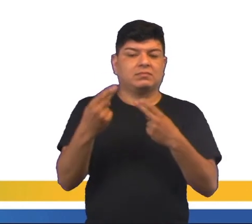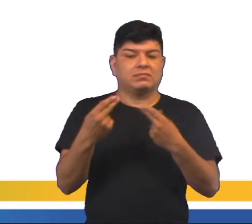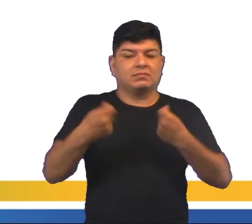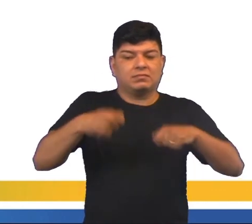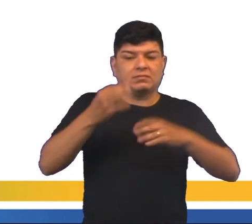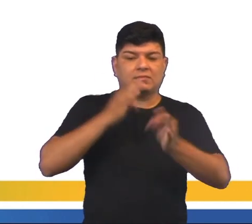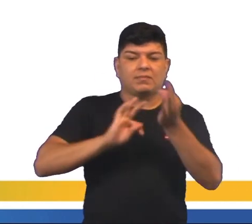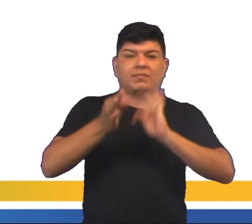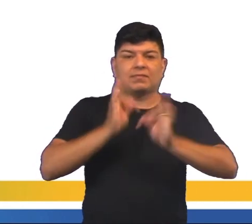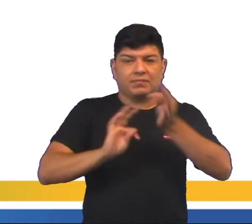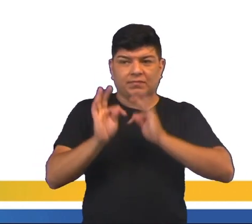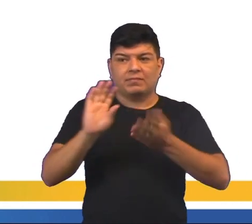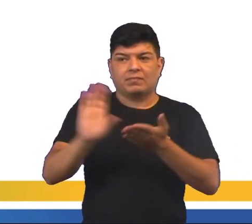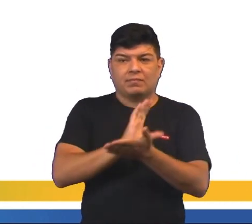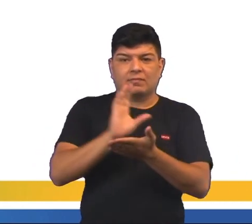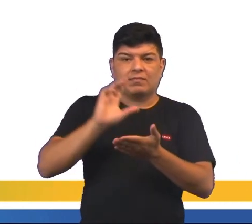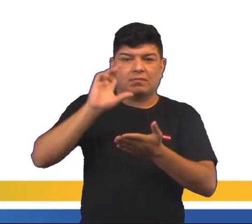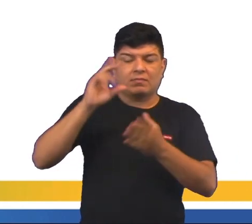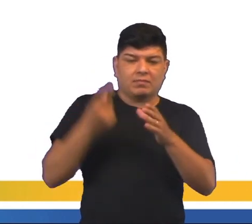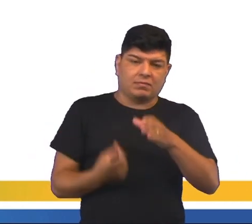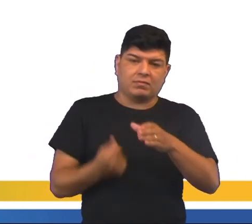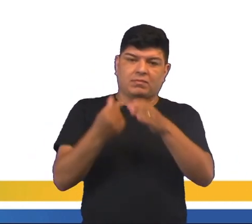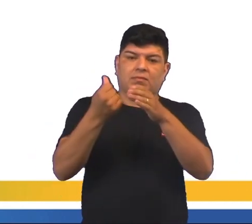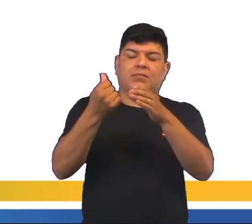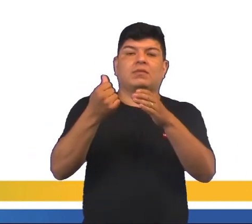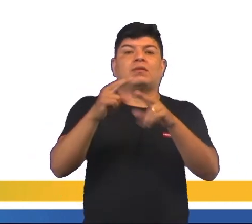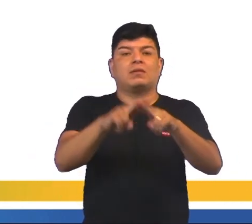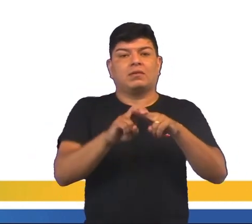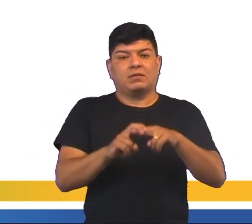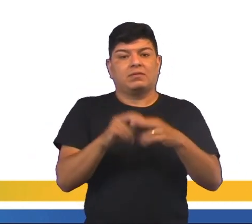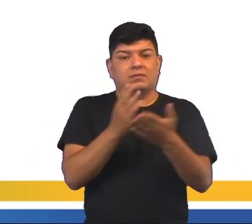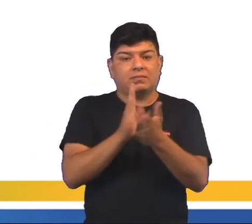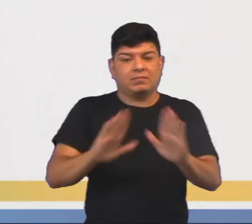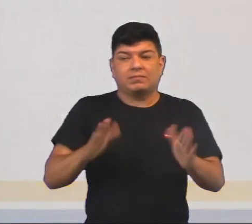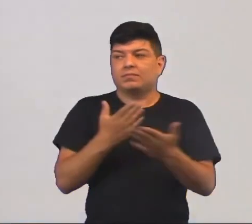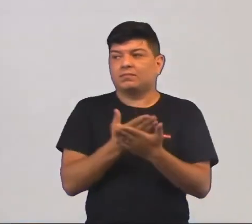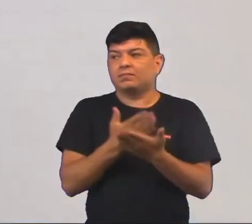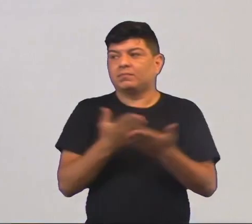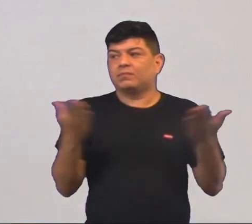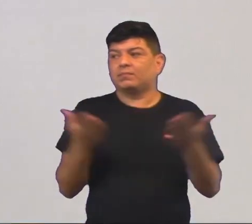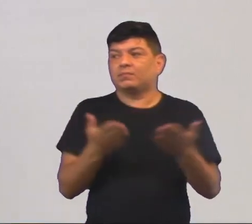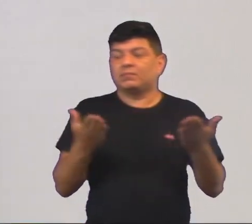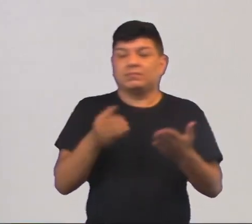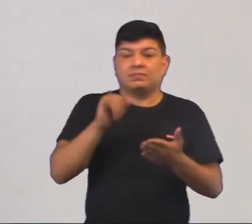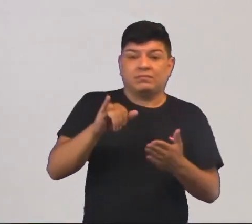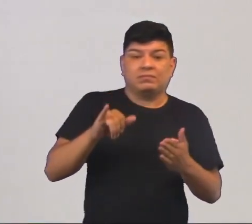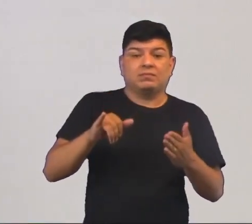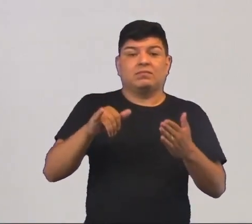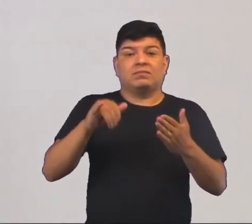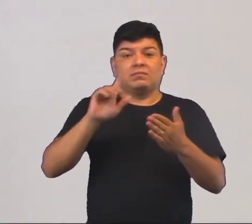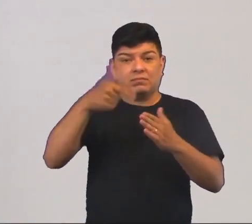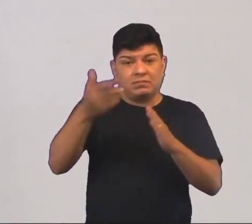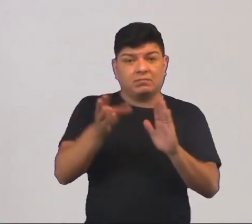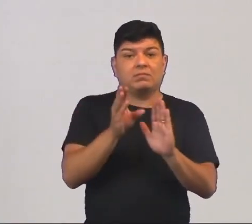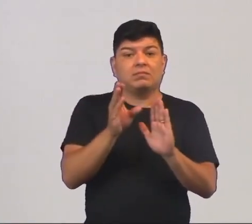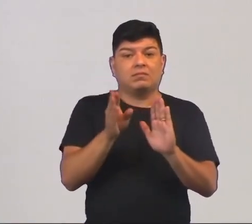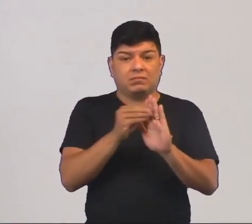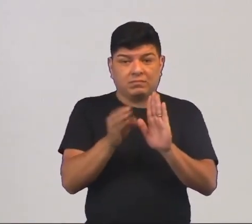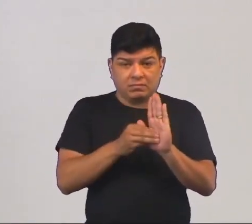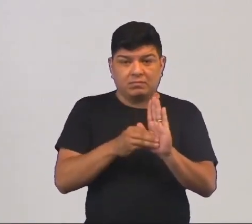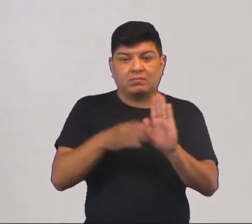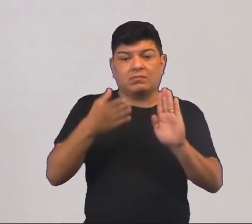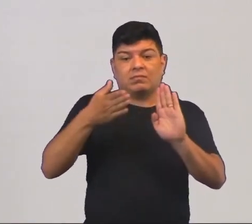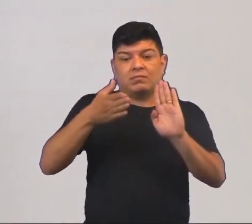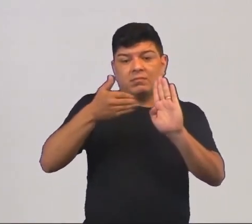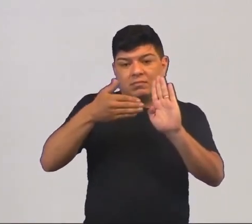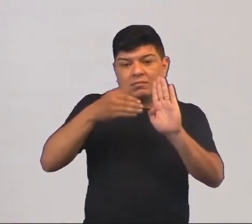Precisam de tecnologia e capital estrangeiro para explorar esses recursos. Com isso, a gente encerra a nossa aula de hoje. Se você quiser essa aula ou qualquer outro componente curricular,